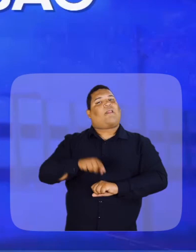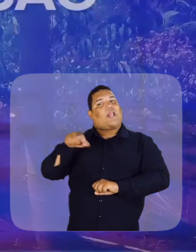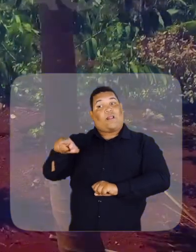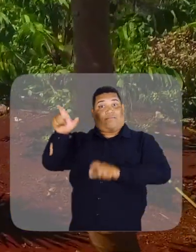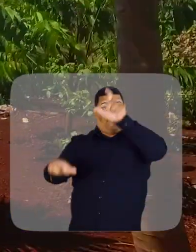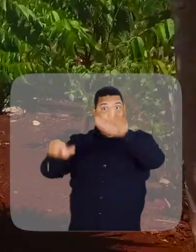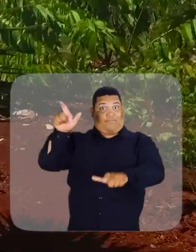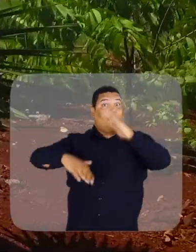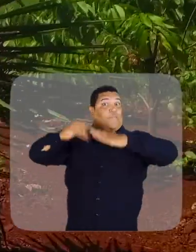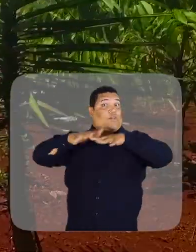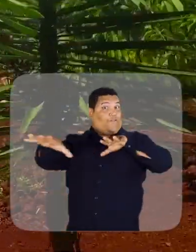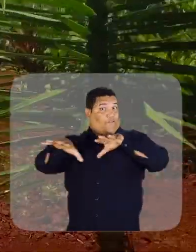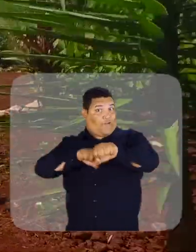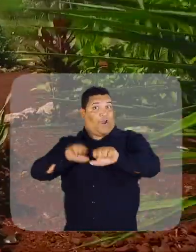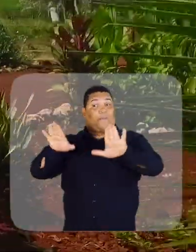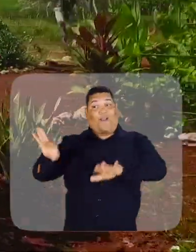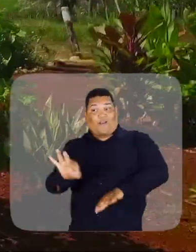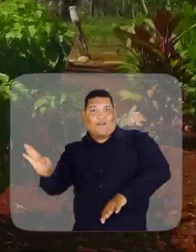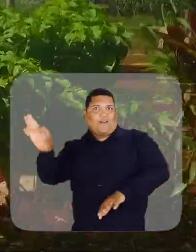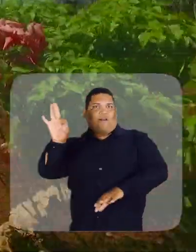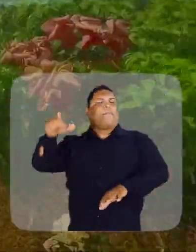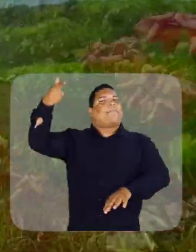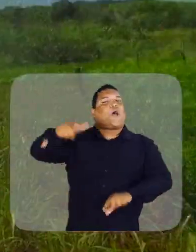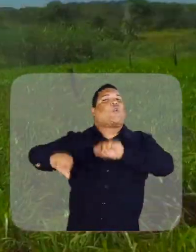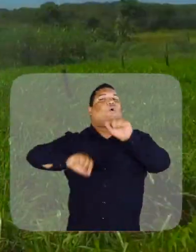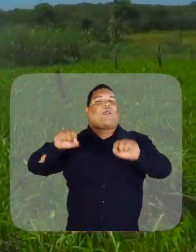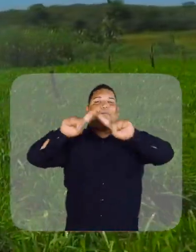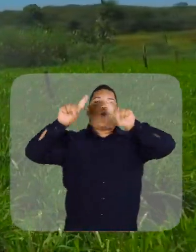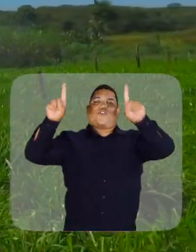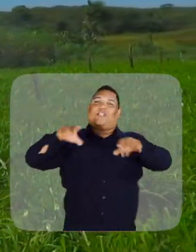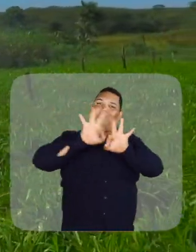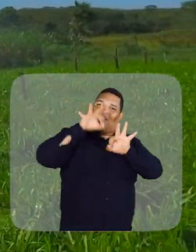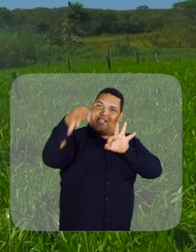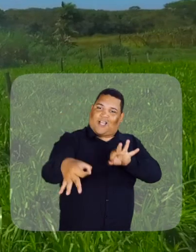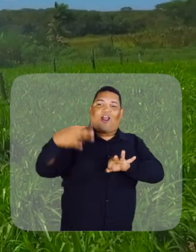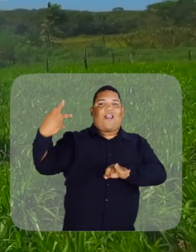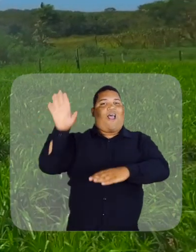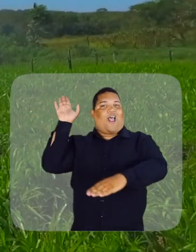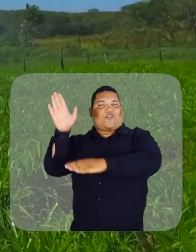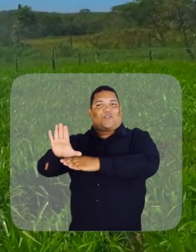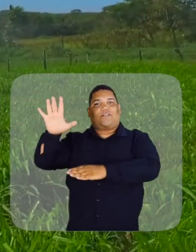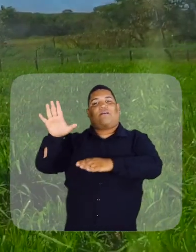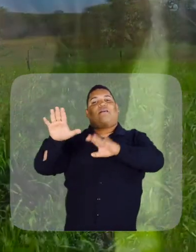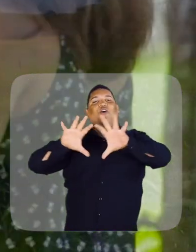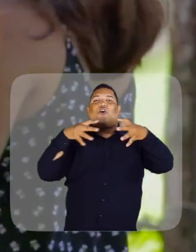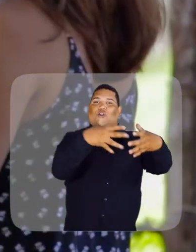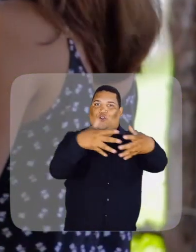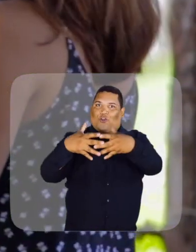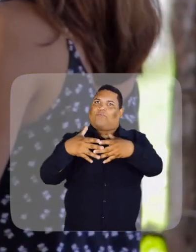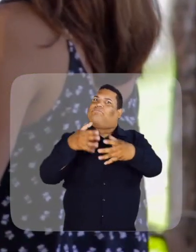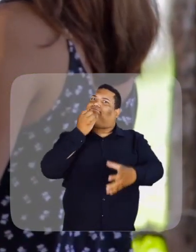Além de formar profissionais, a Universidade Federal do Maranhão também promove projetos de extensão que